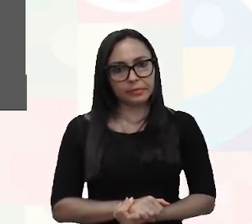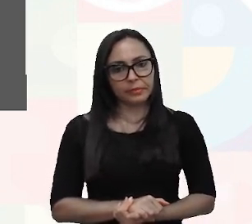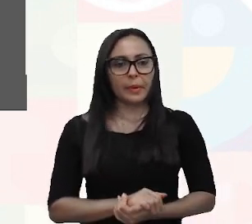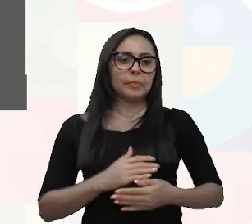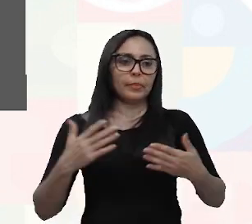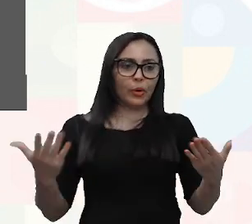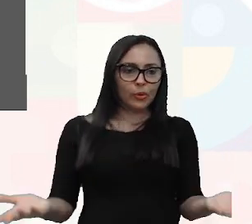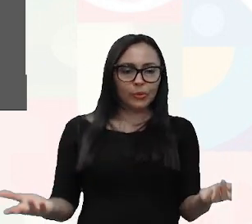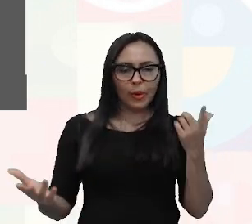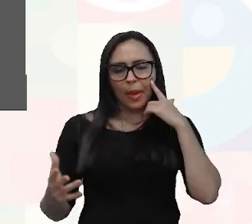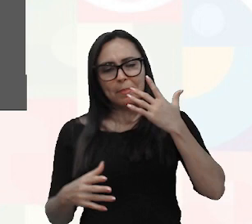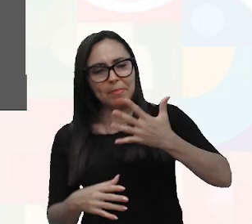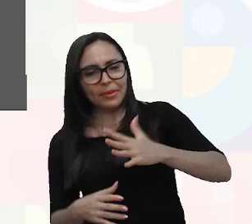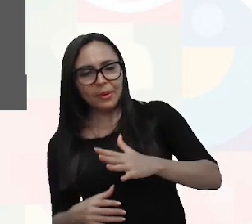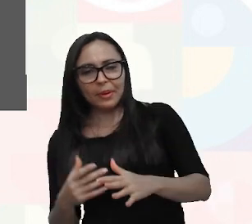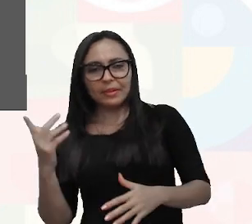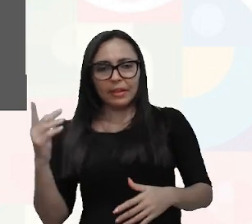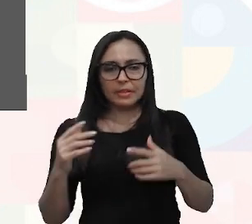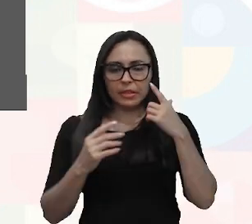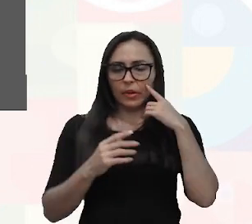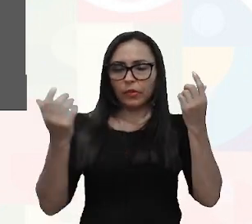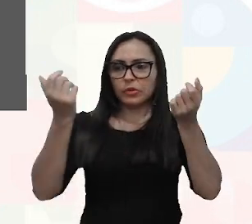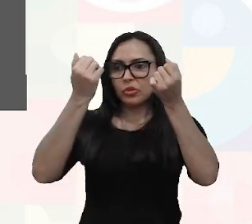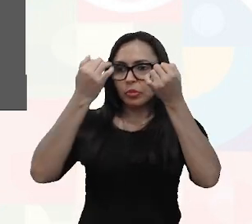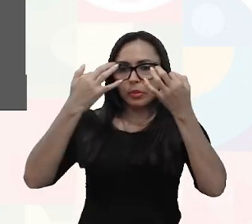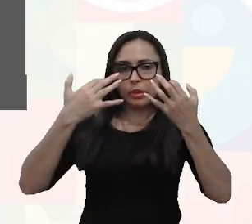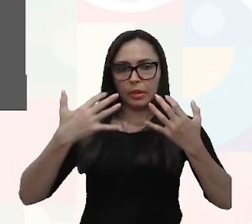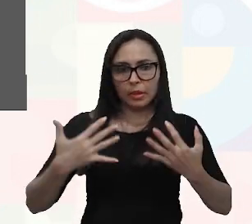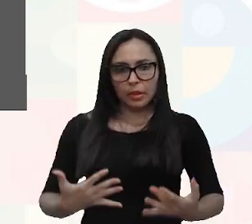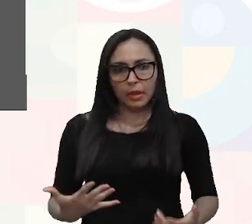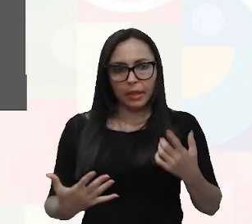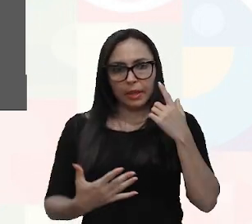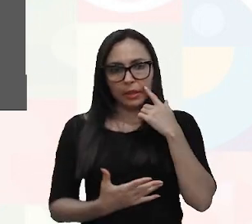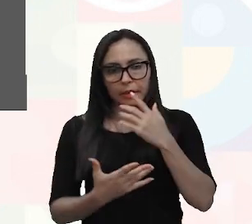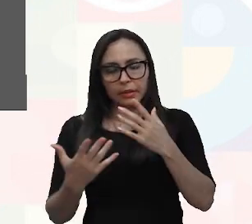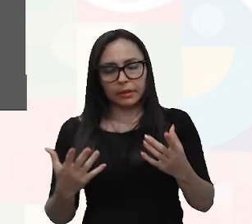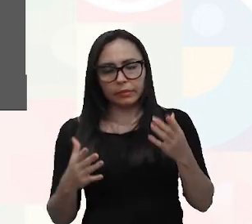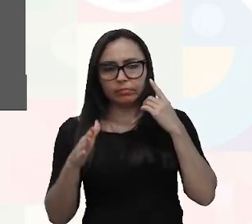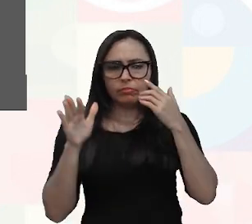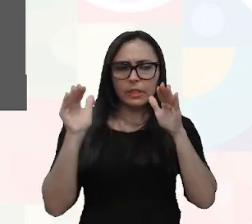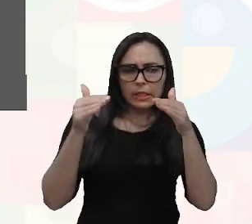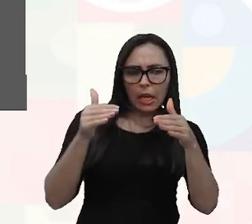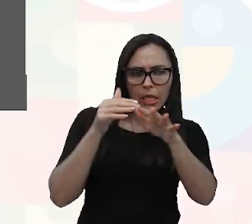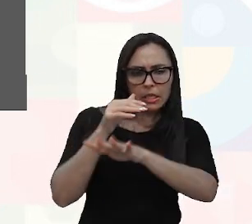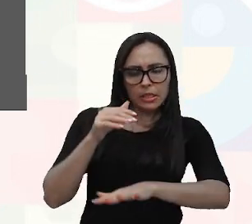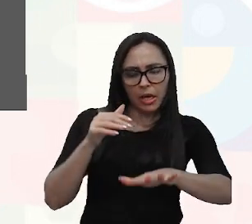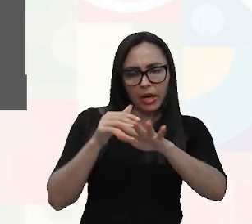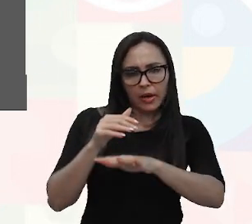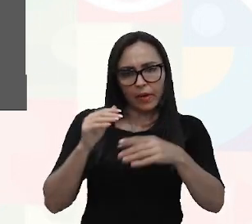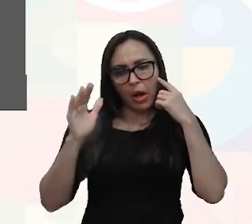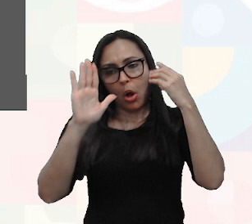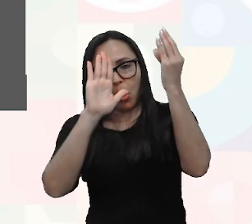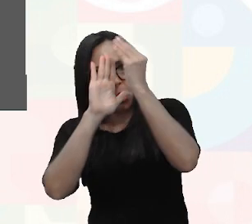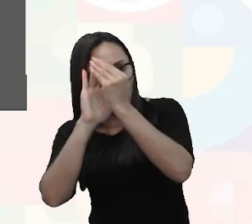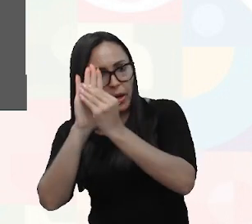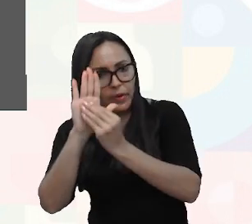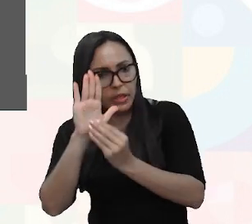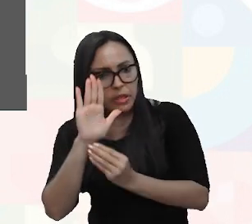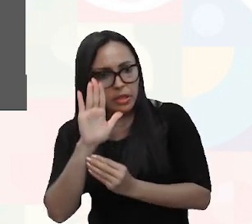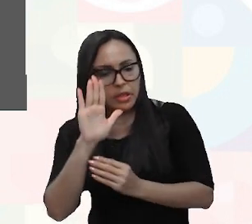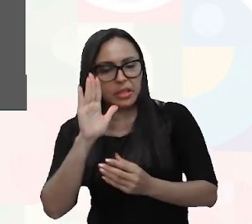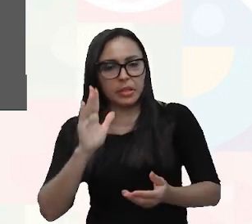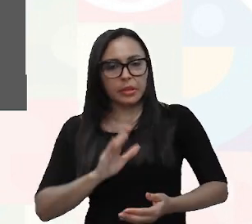Pronto, gente, é mais ou menos por aí. eu fosse falar alguma coisa, eu estava aqui, centralizava, colocava aqui, ó, meu